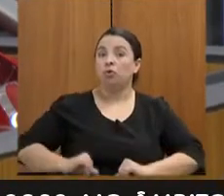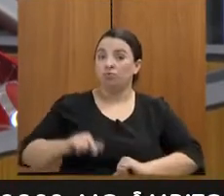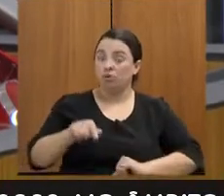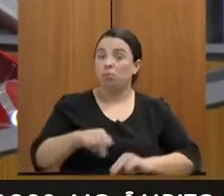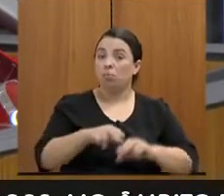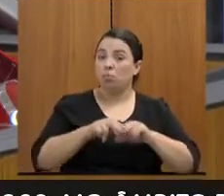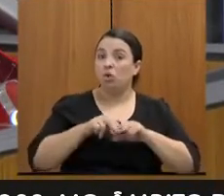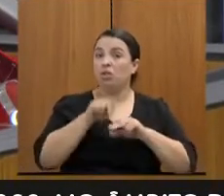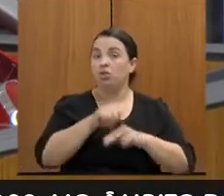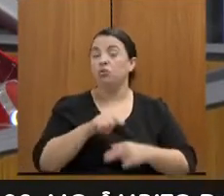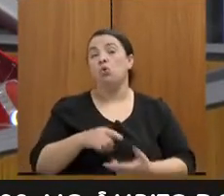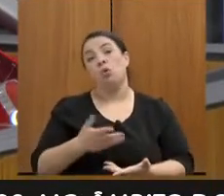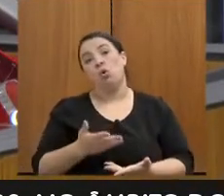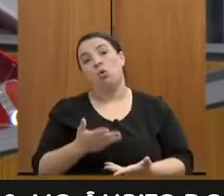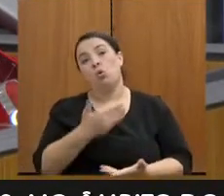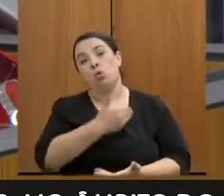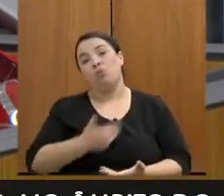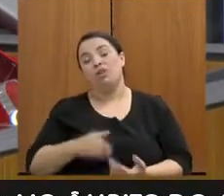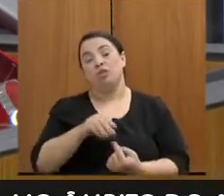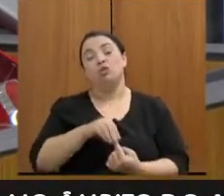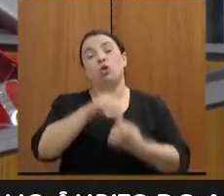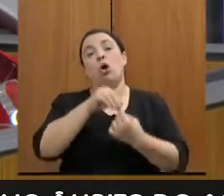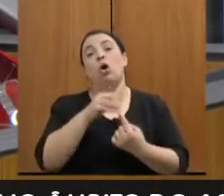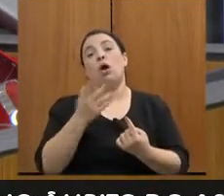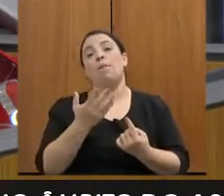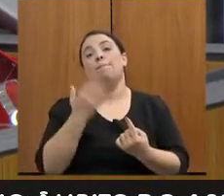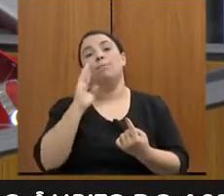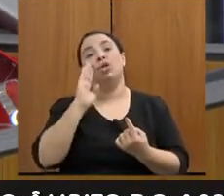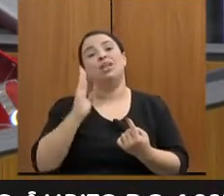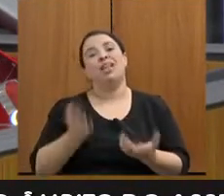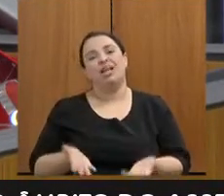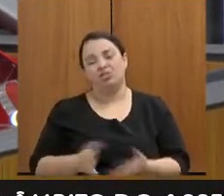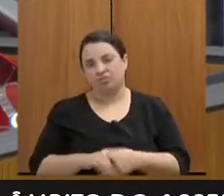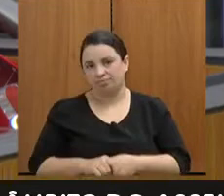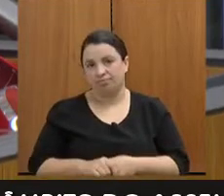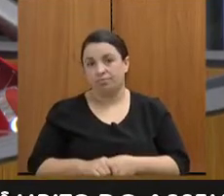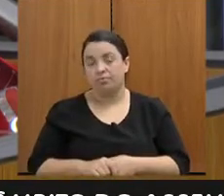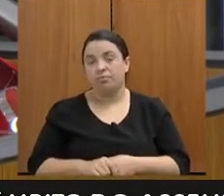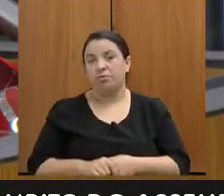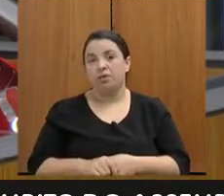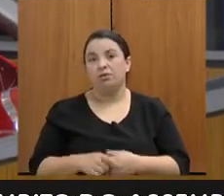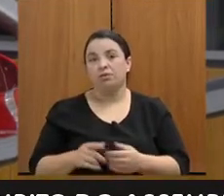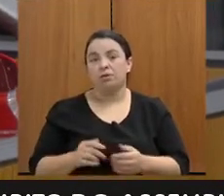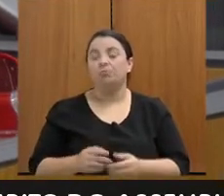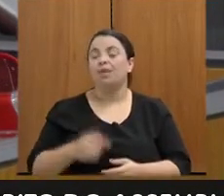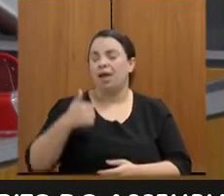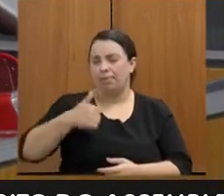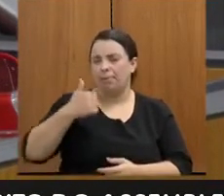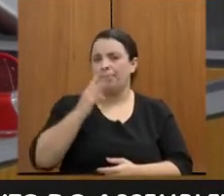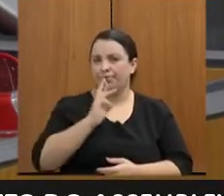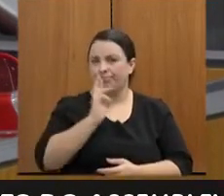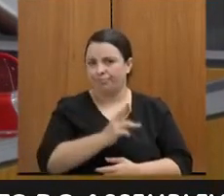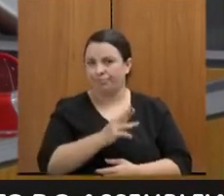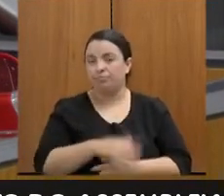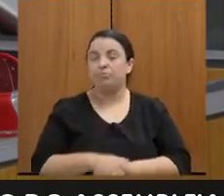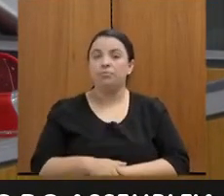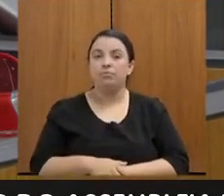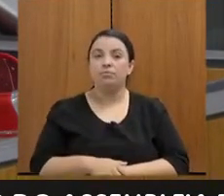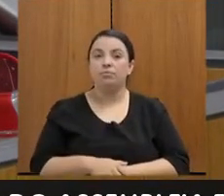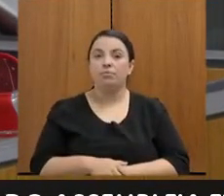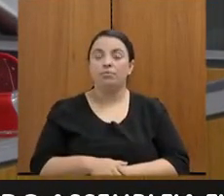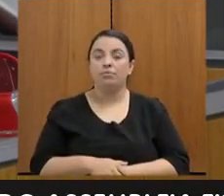estabelecendo como prioridade. Então, essa é uma primeira observação, presidente e secretário. As renúncias, elas